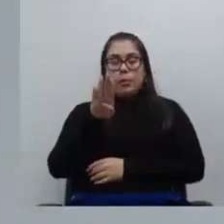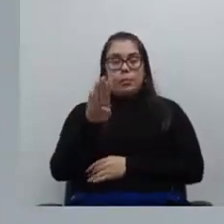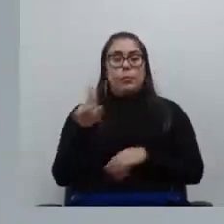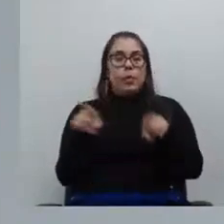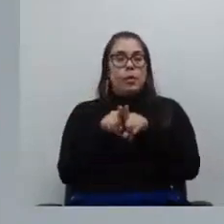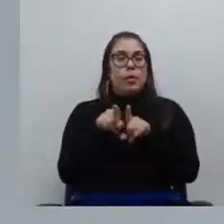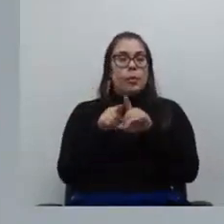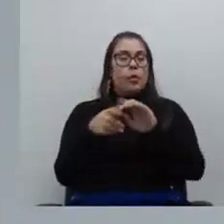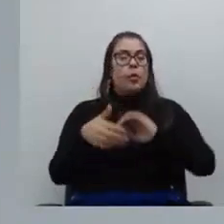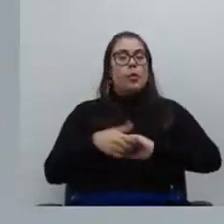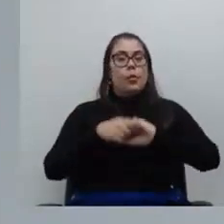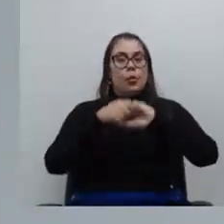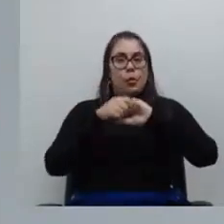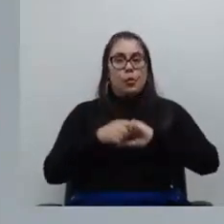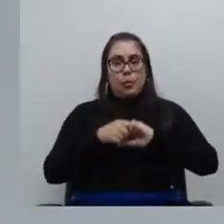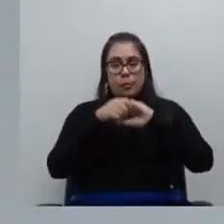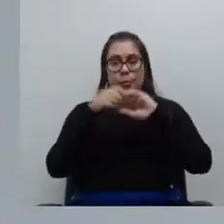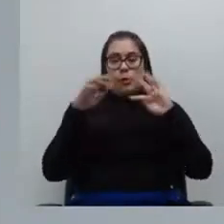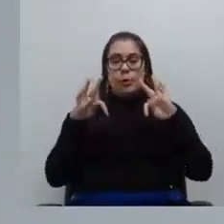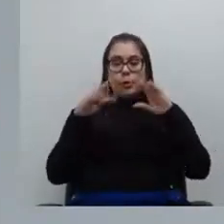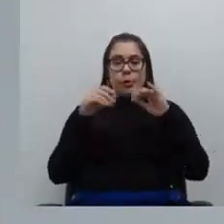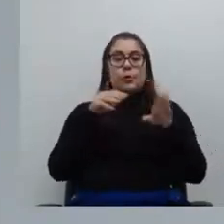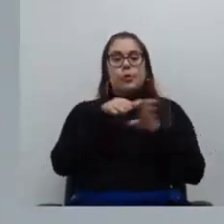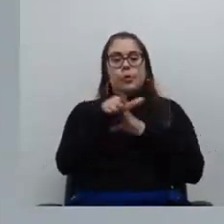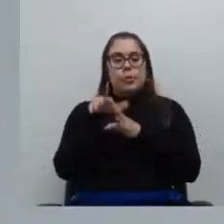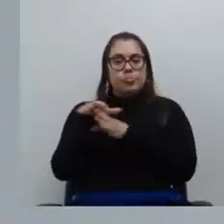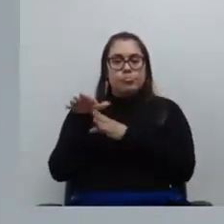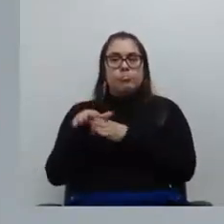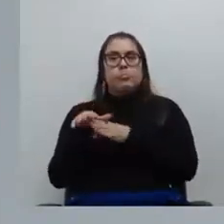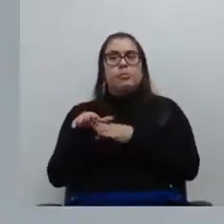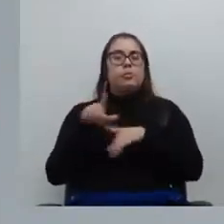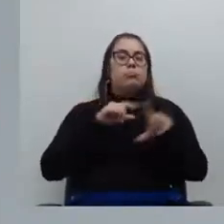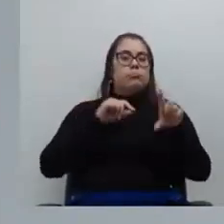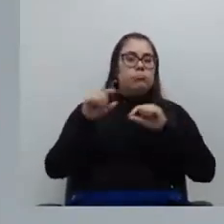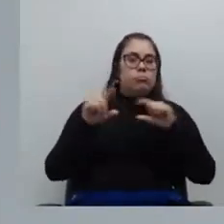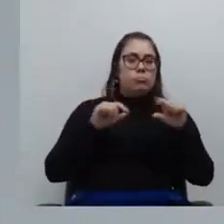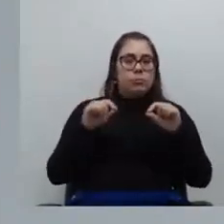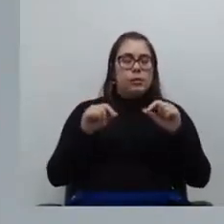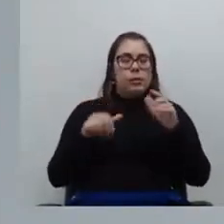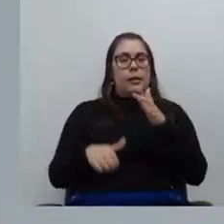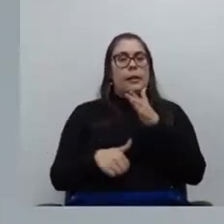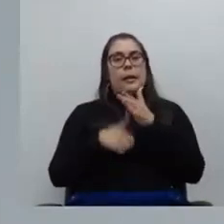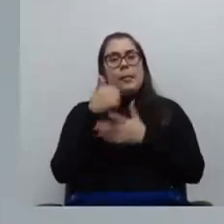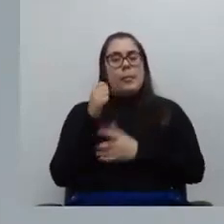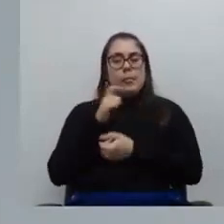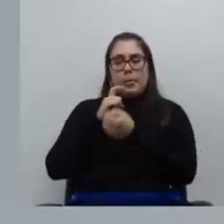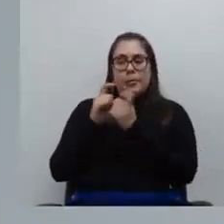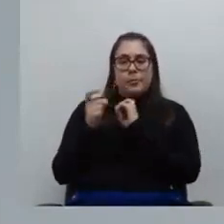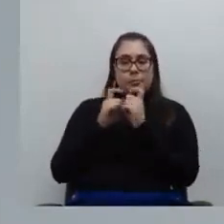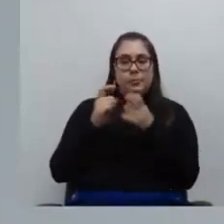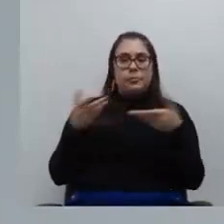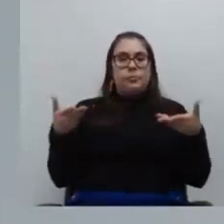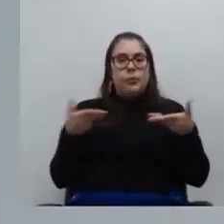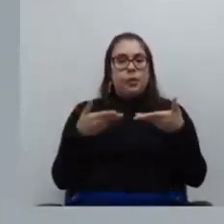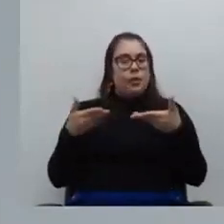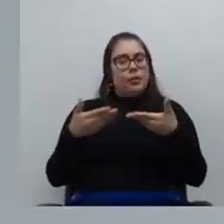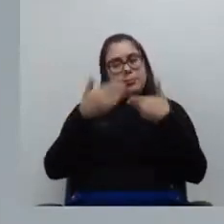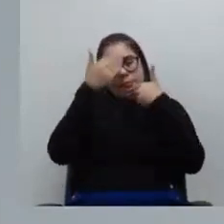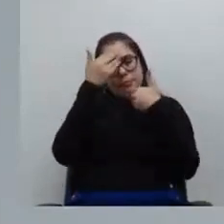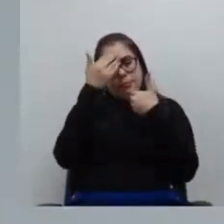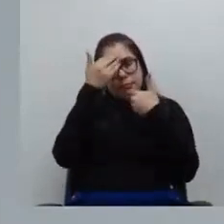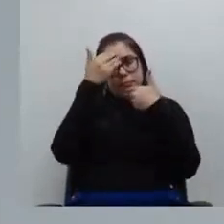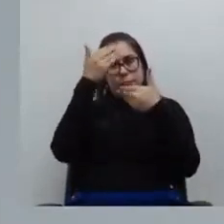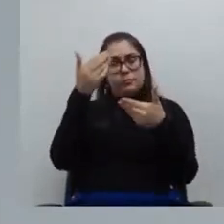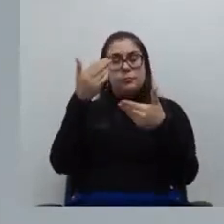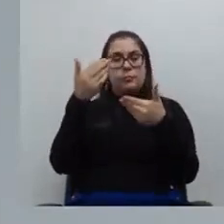cumprimentar a todos os conselheiros e conselheiras natos e também eleitos, essa é a minha primeira sessão, queria já deixar os agradecimentos